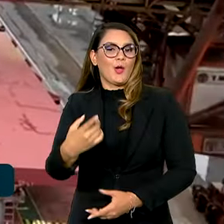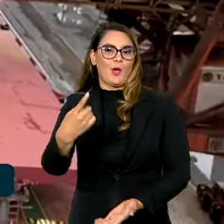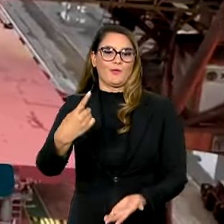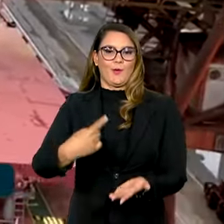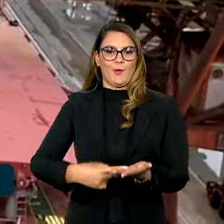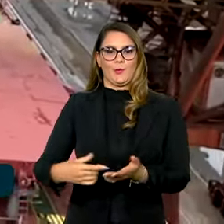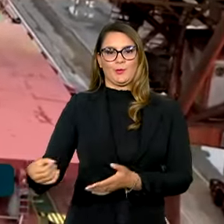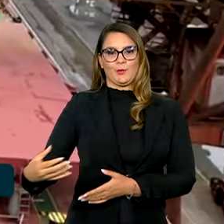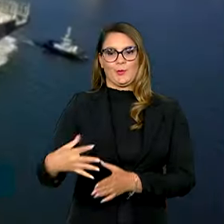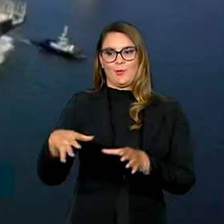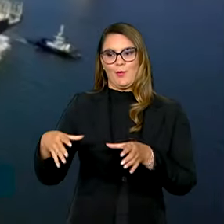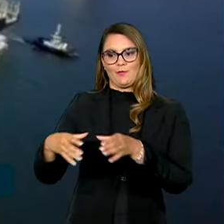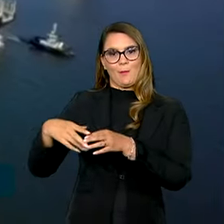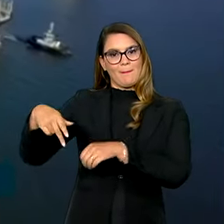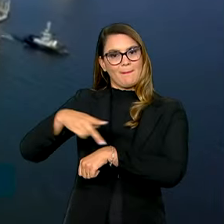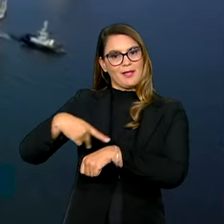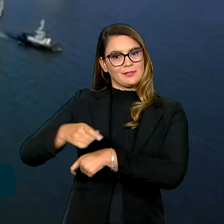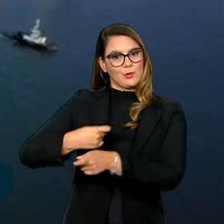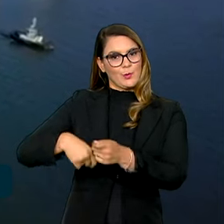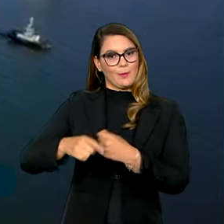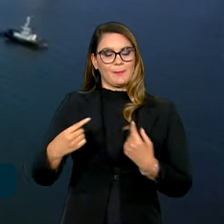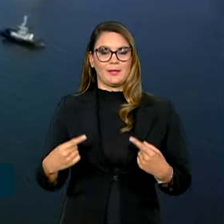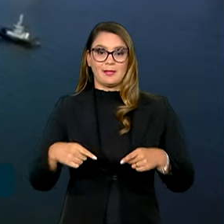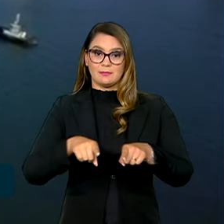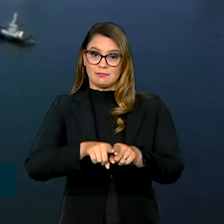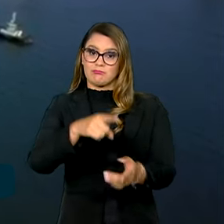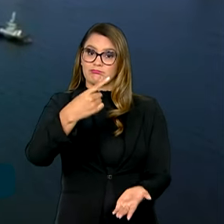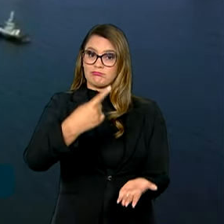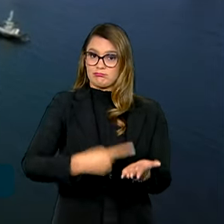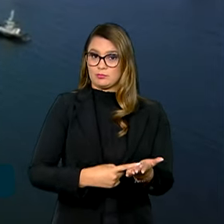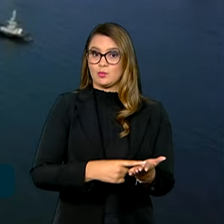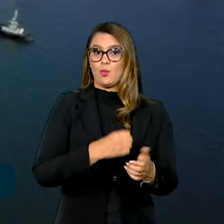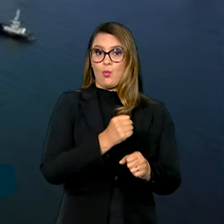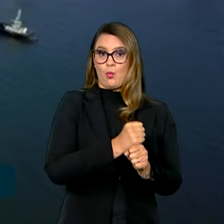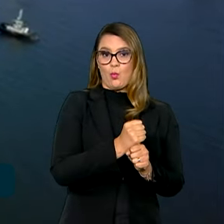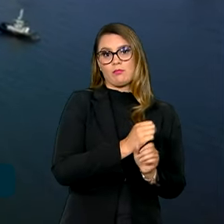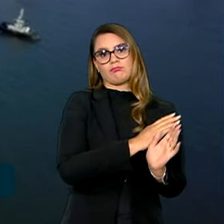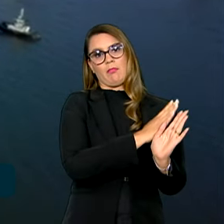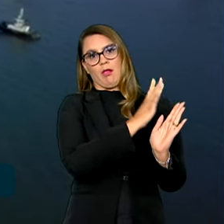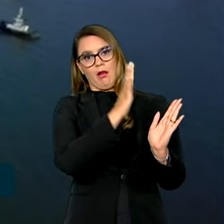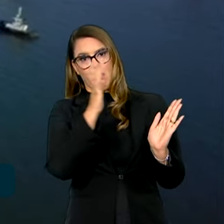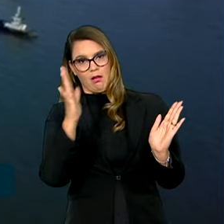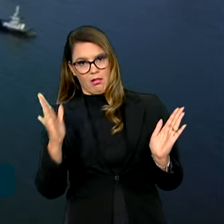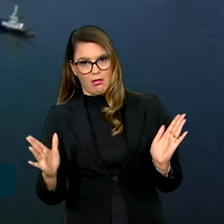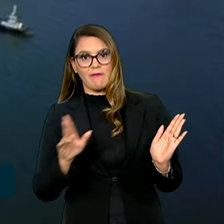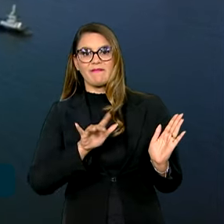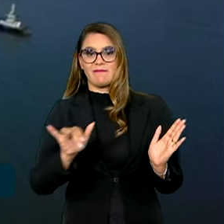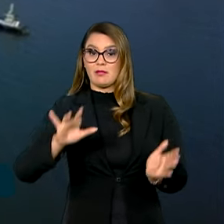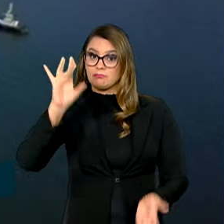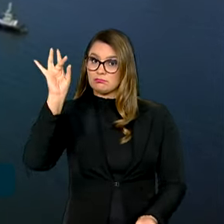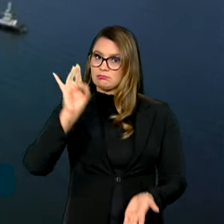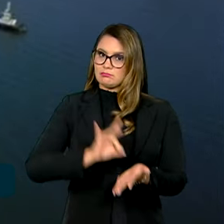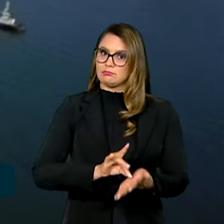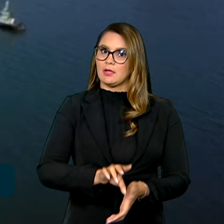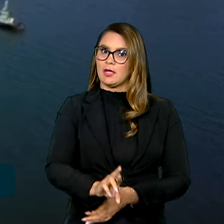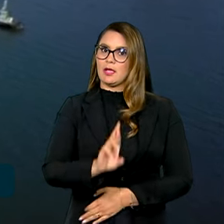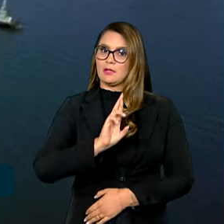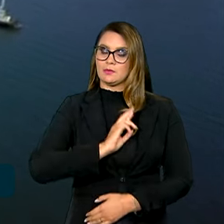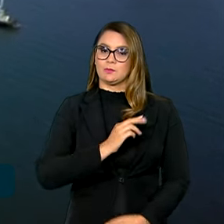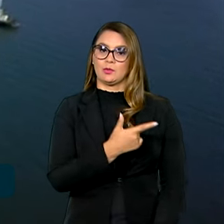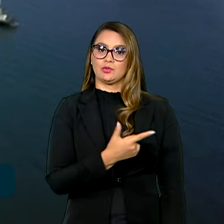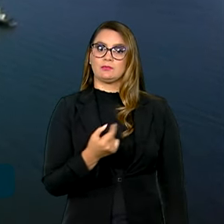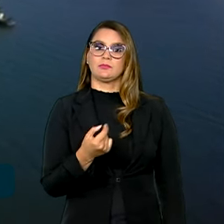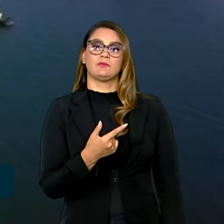grandes blocos comerciais e das parcerias firmadas durante o ano e que devem ser plenamente concretizadas com o resultado de